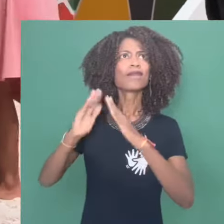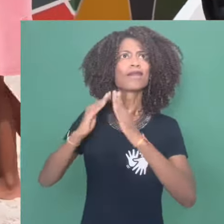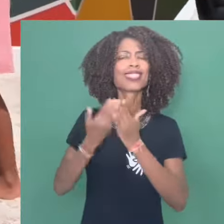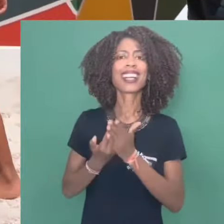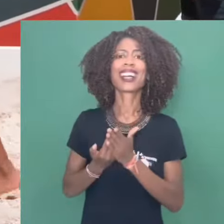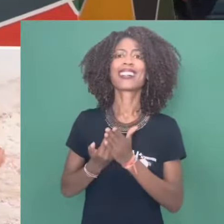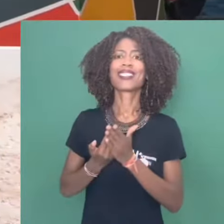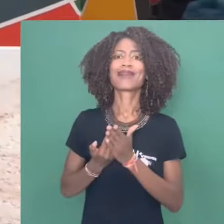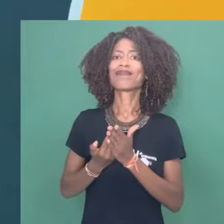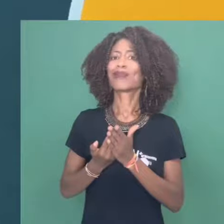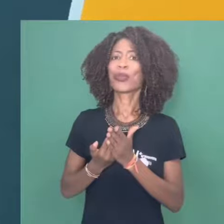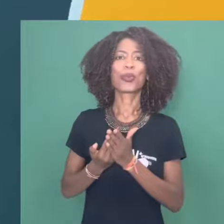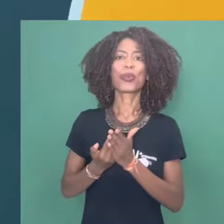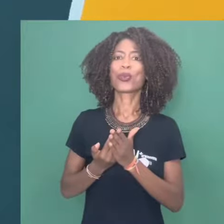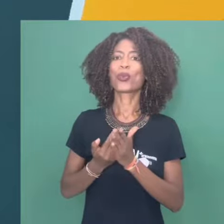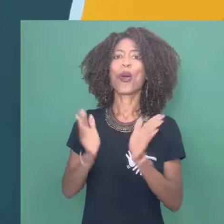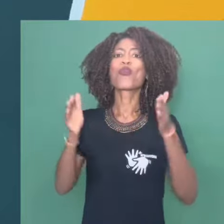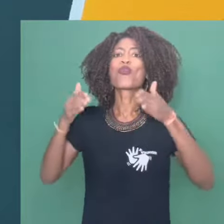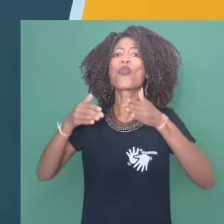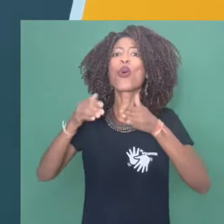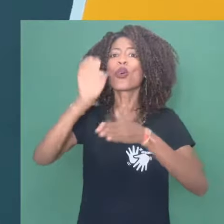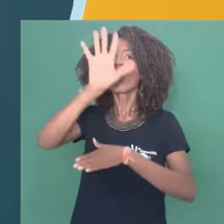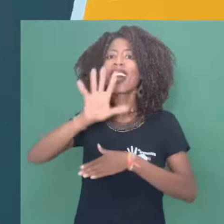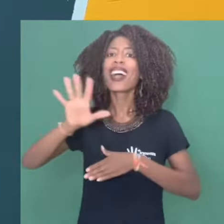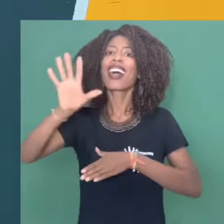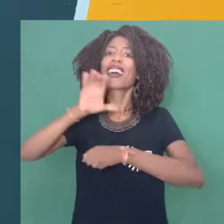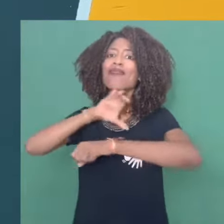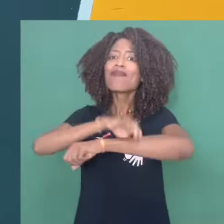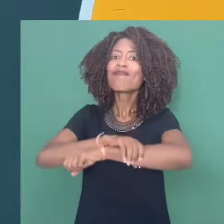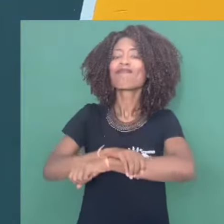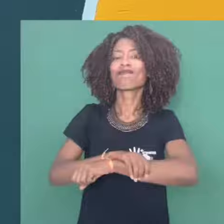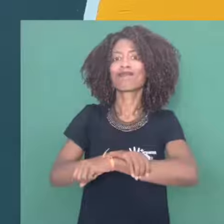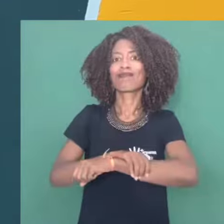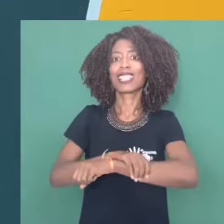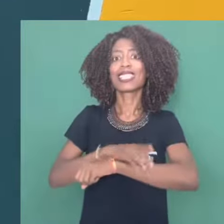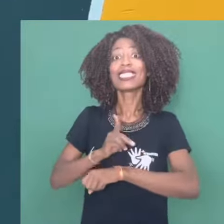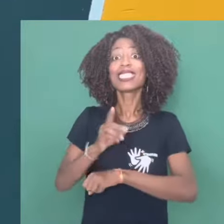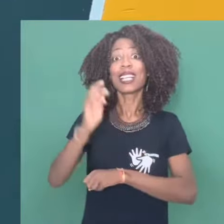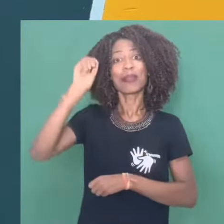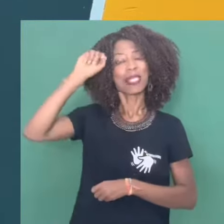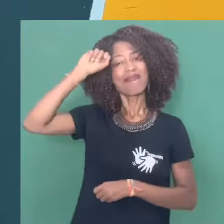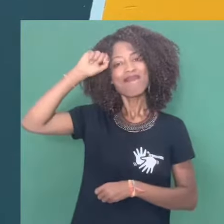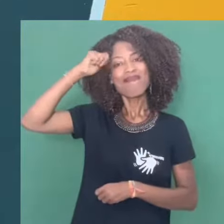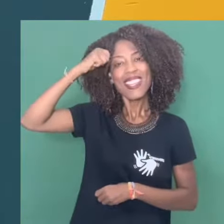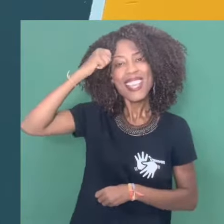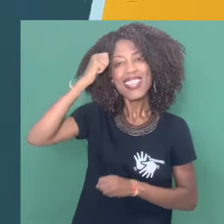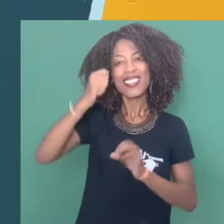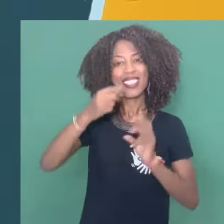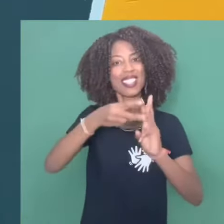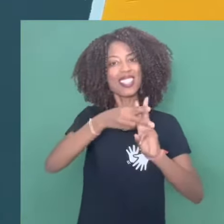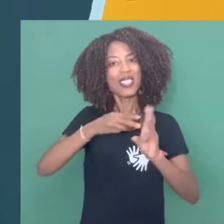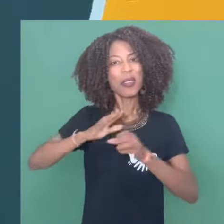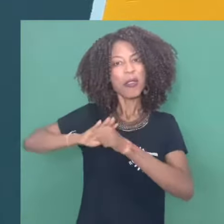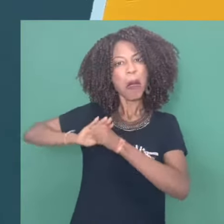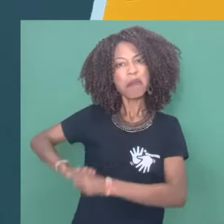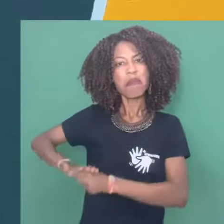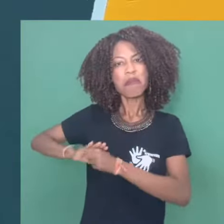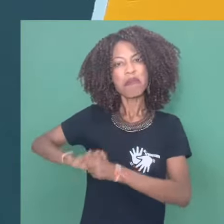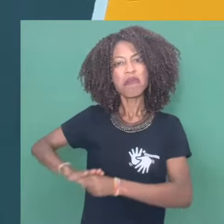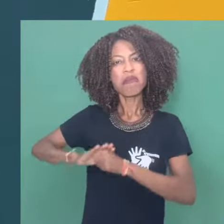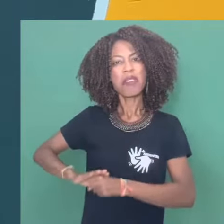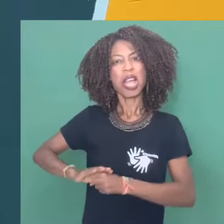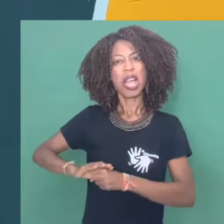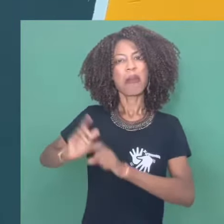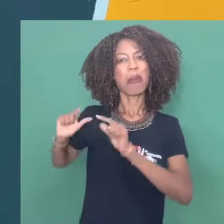educação eurocentrada, uma educação de base colonial que colocava pessoas negras e indígenas em uma condição de subalternidade